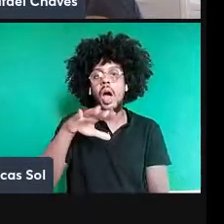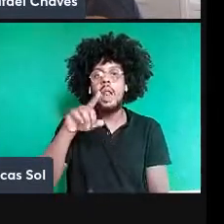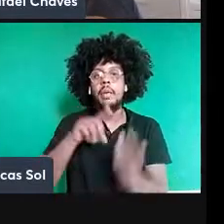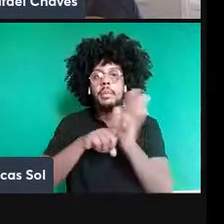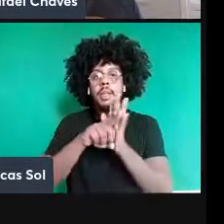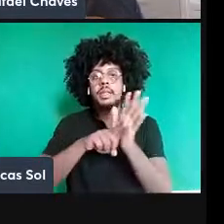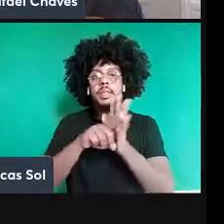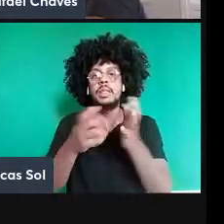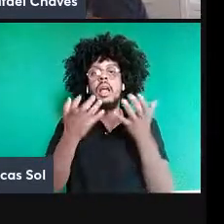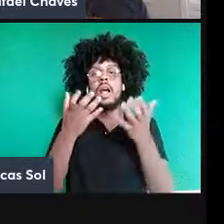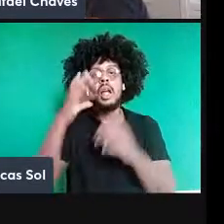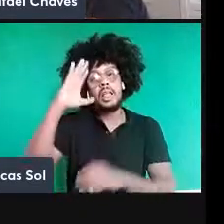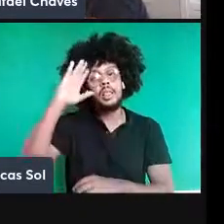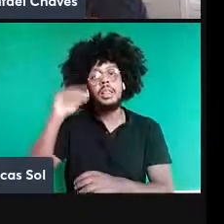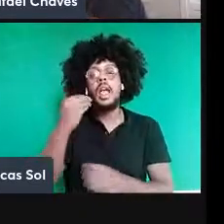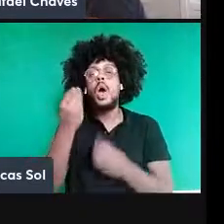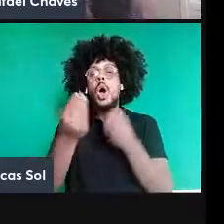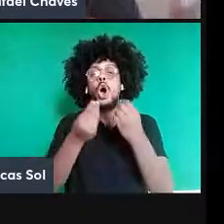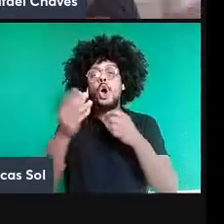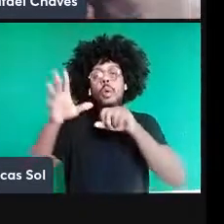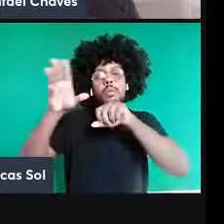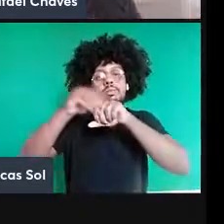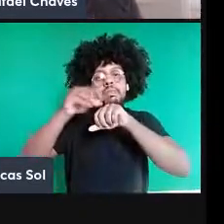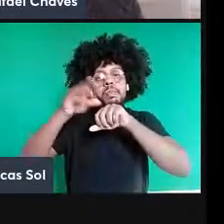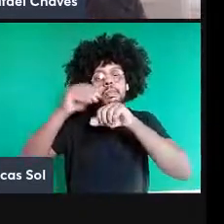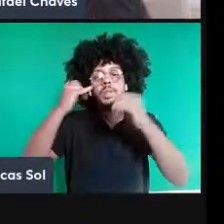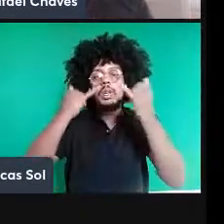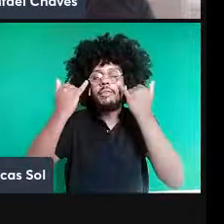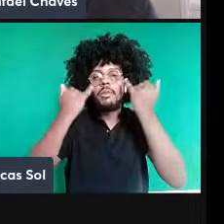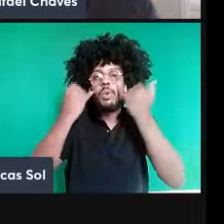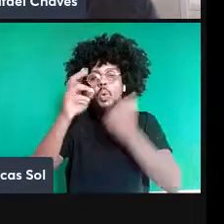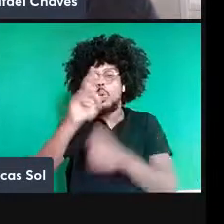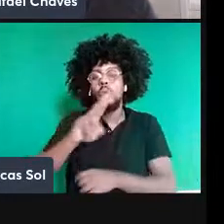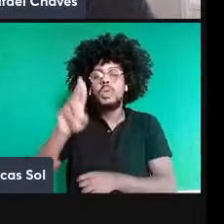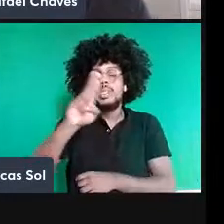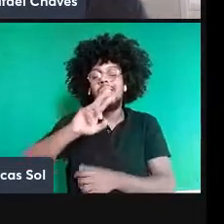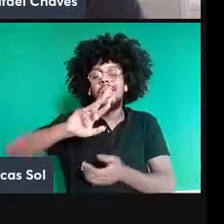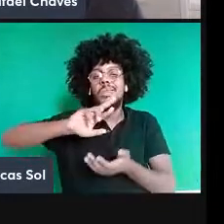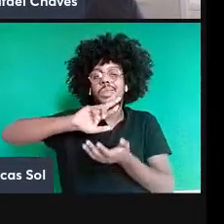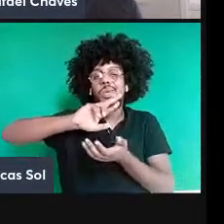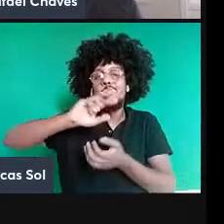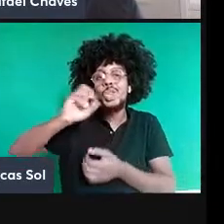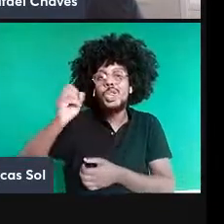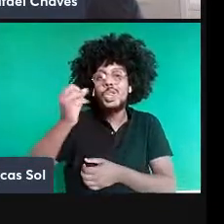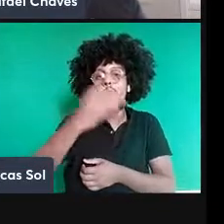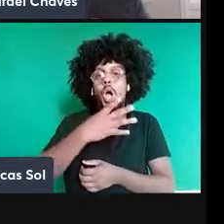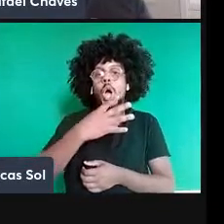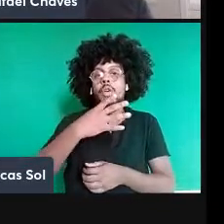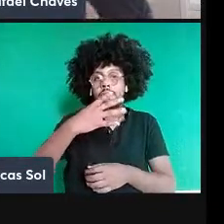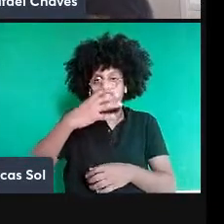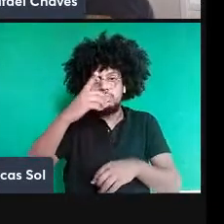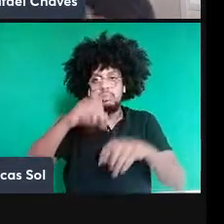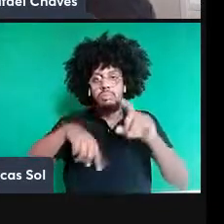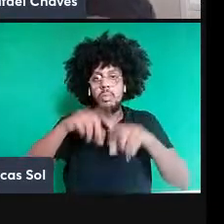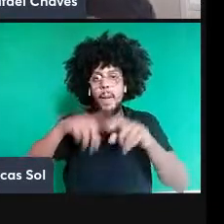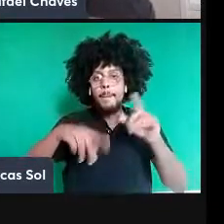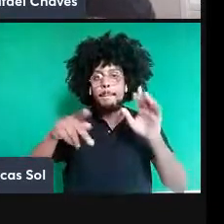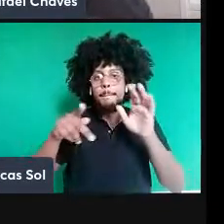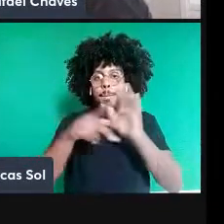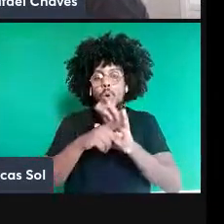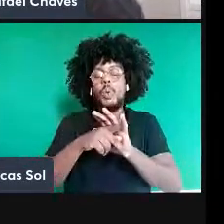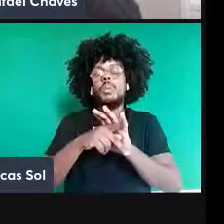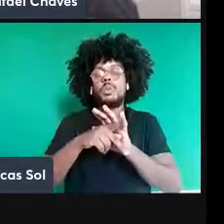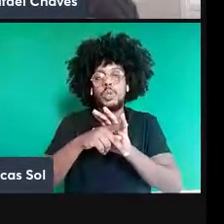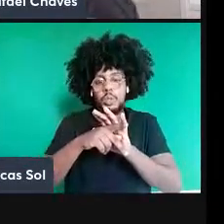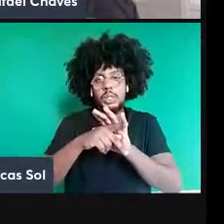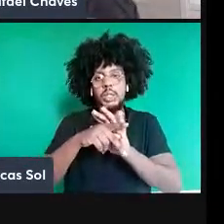processar informação usando esses novos ingredientes que são fornecidos pela teoria quântica. Então, eu vou listar aqui